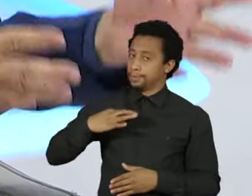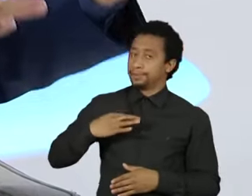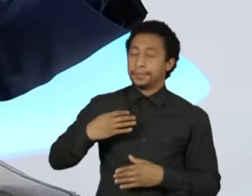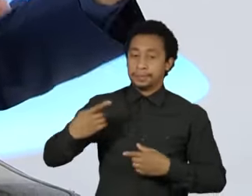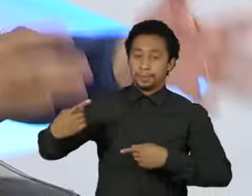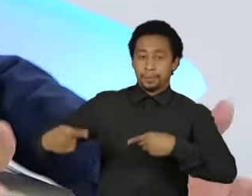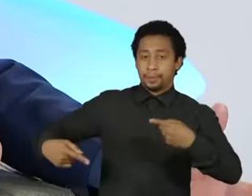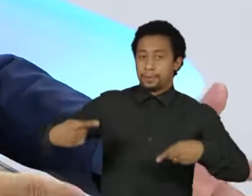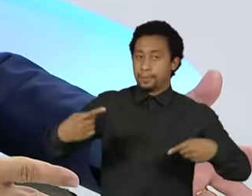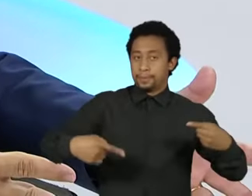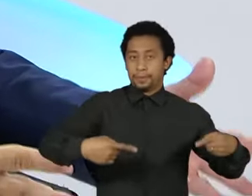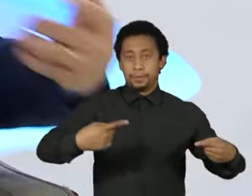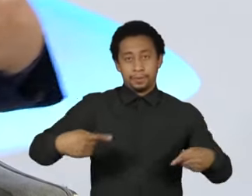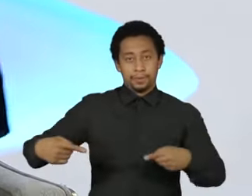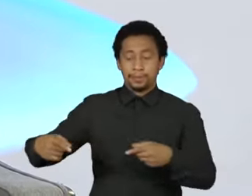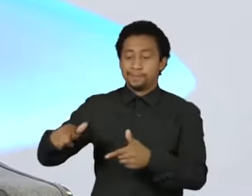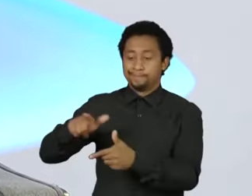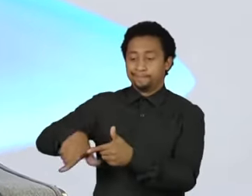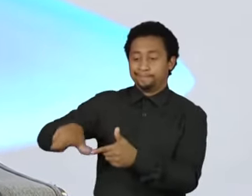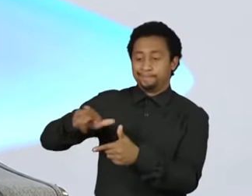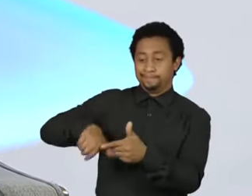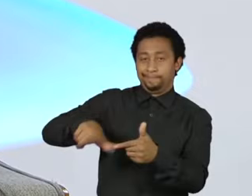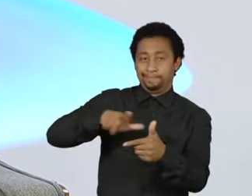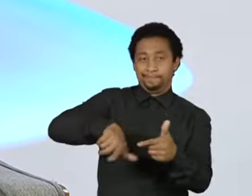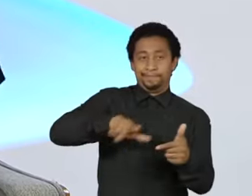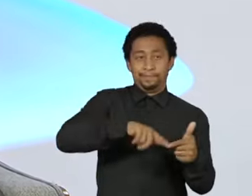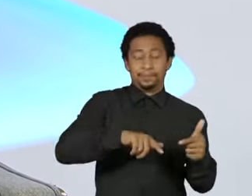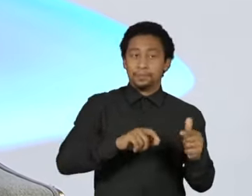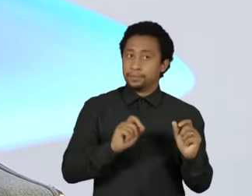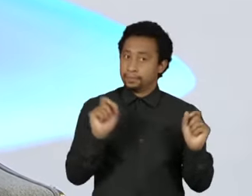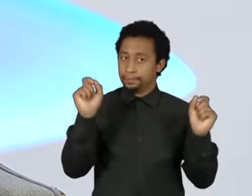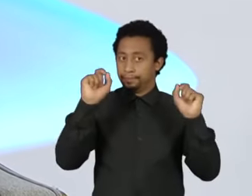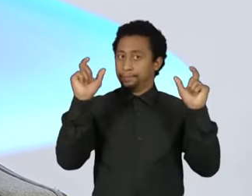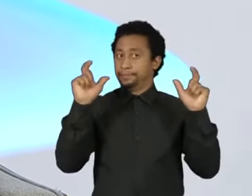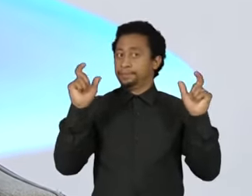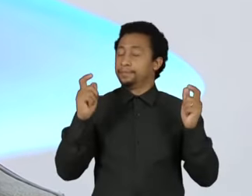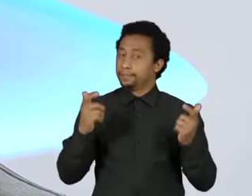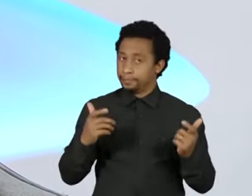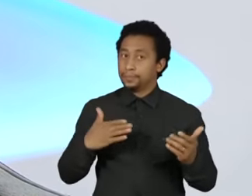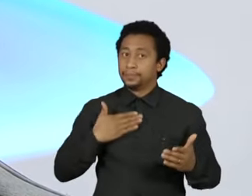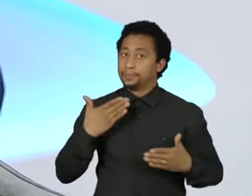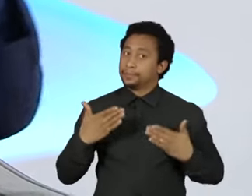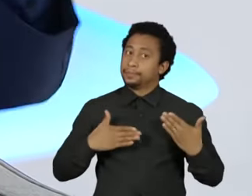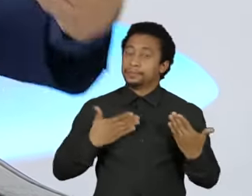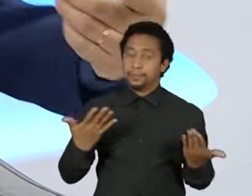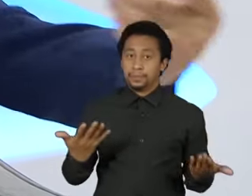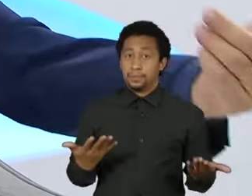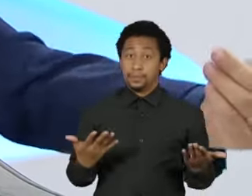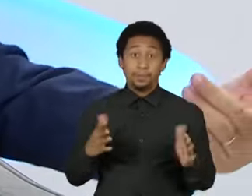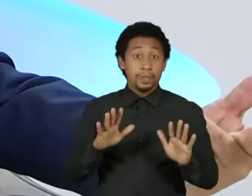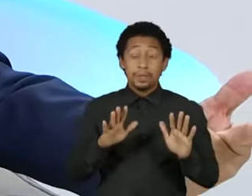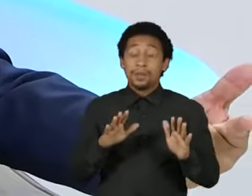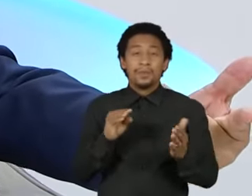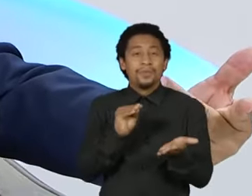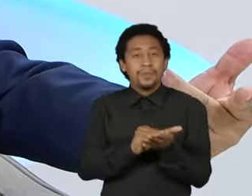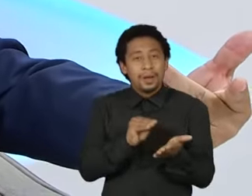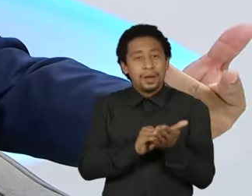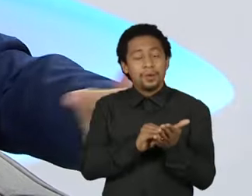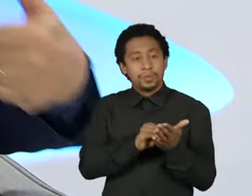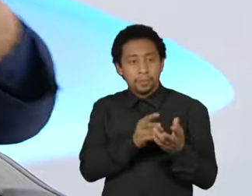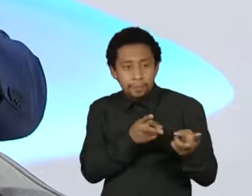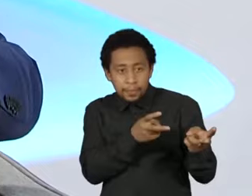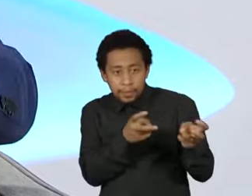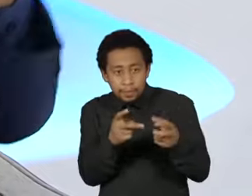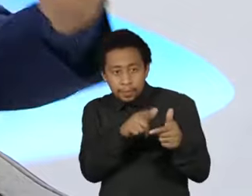debates programáticos me assusta, porque nós não estamos olhando no fundo do olho dos nossos problemas,